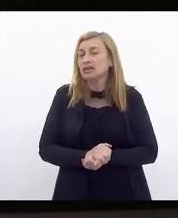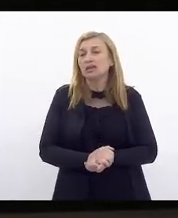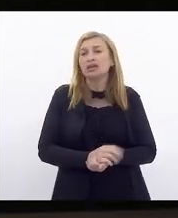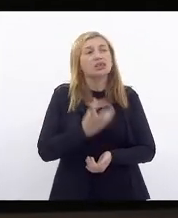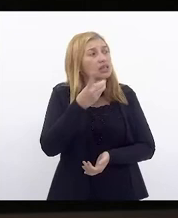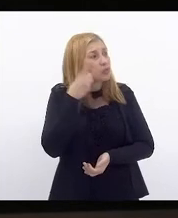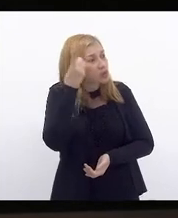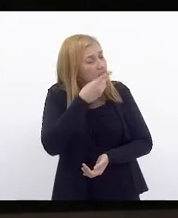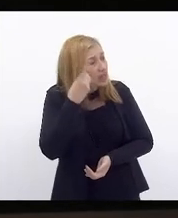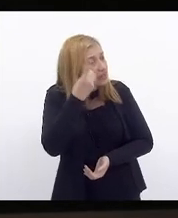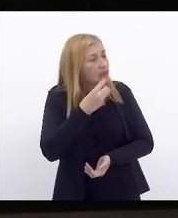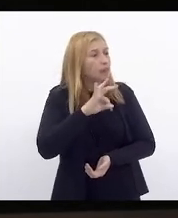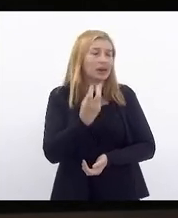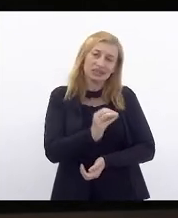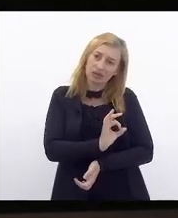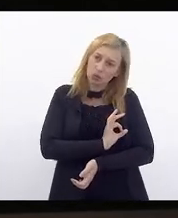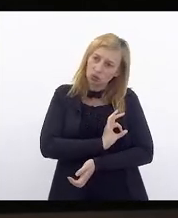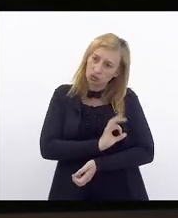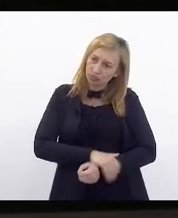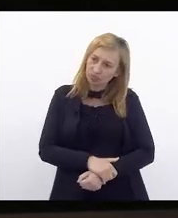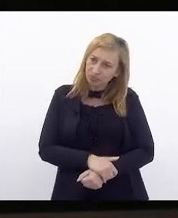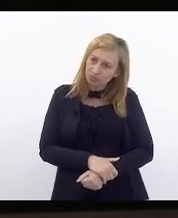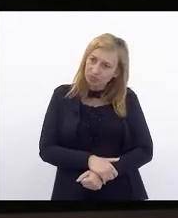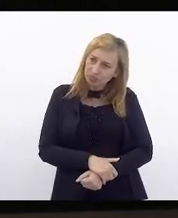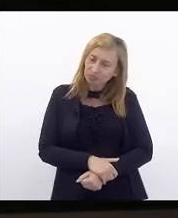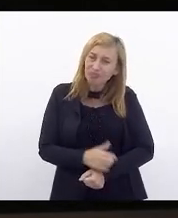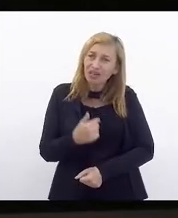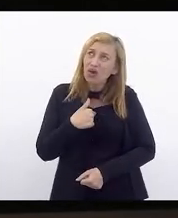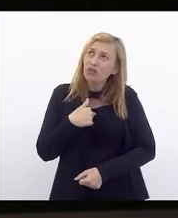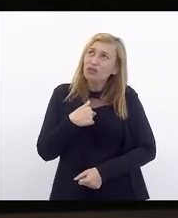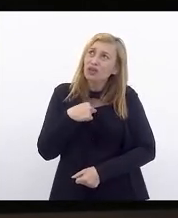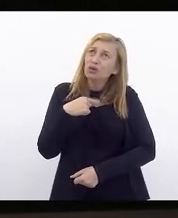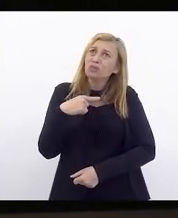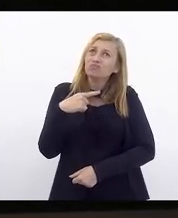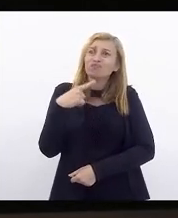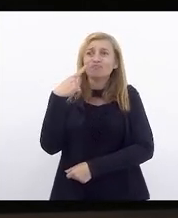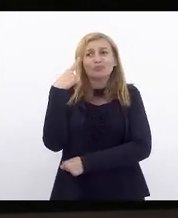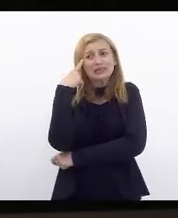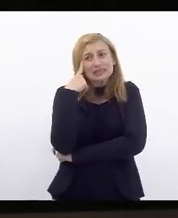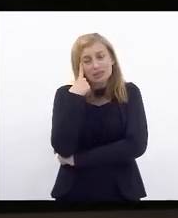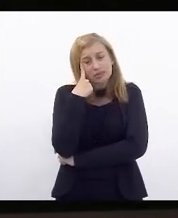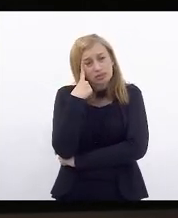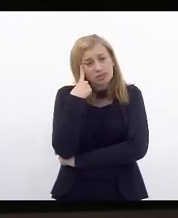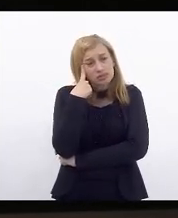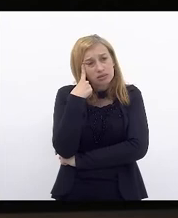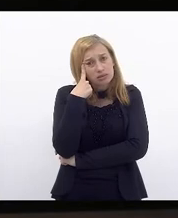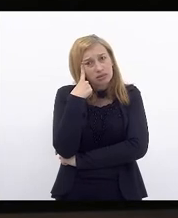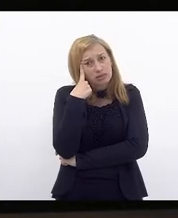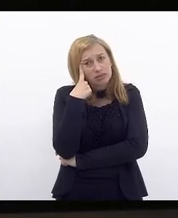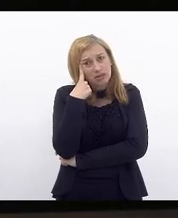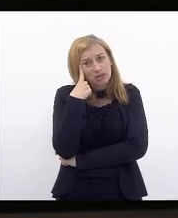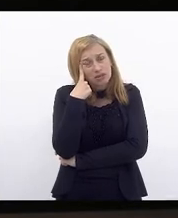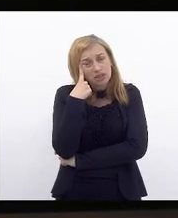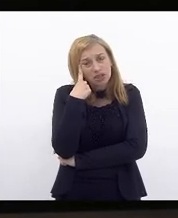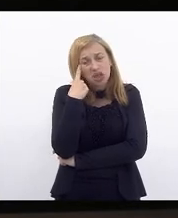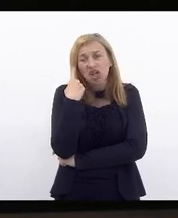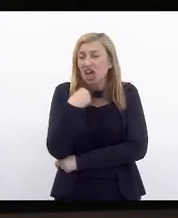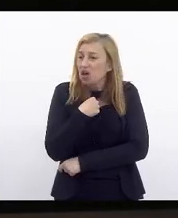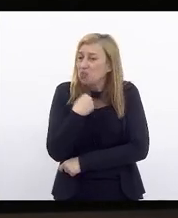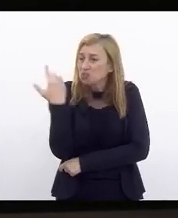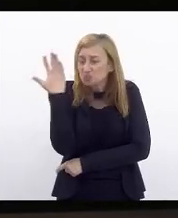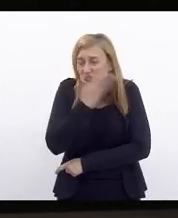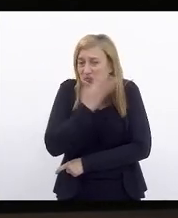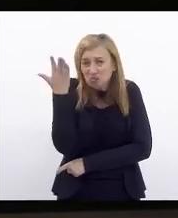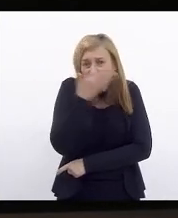nobre deputada Marta Rocha, eu fico perplexo porque eu não vejo